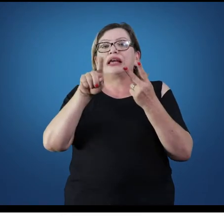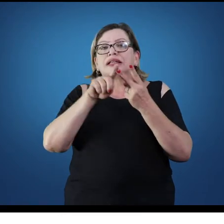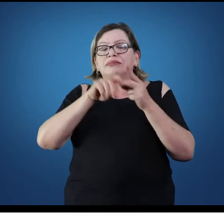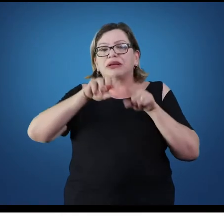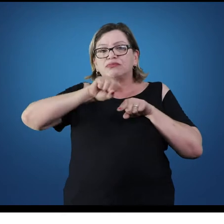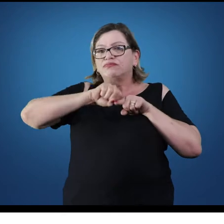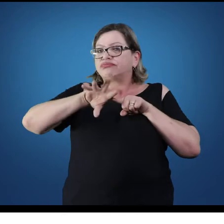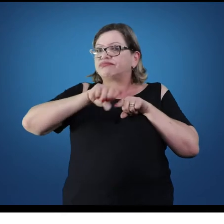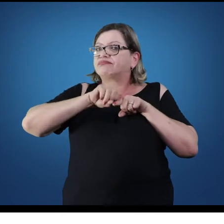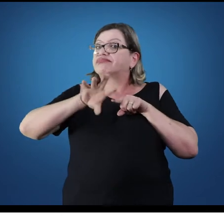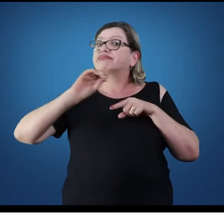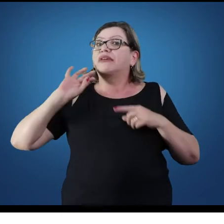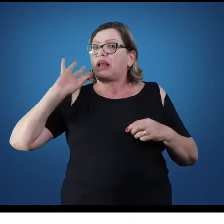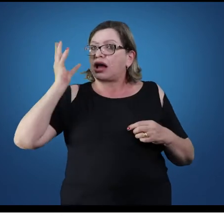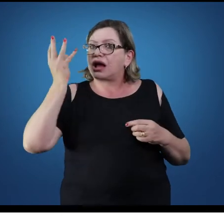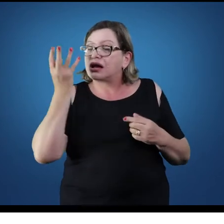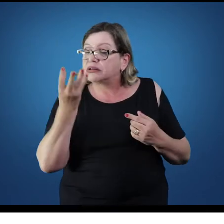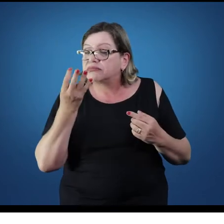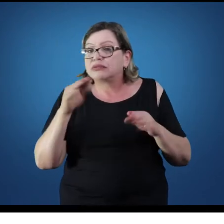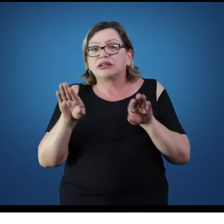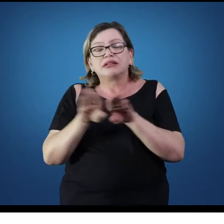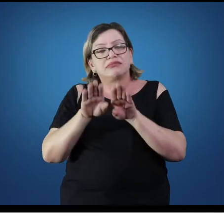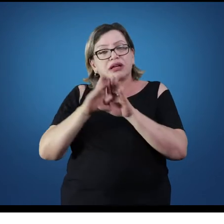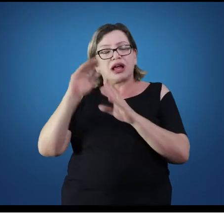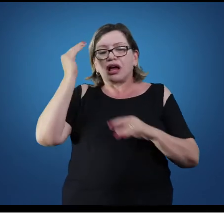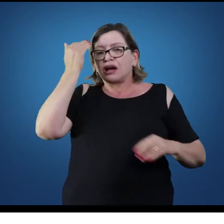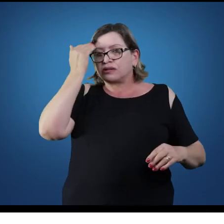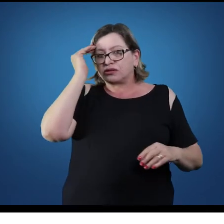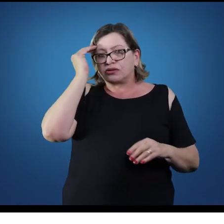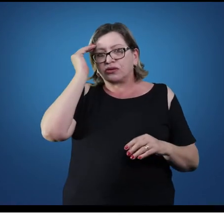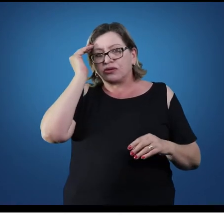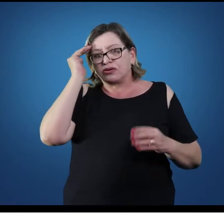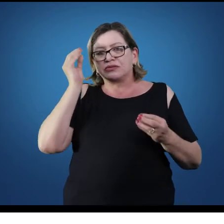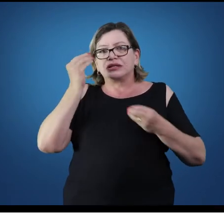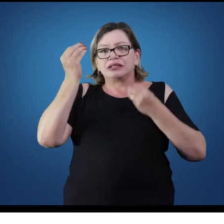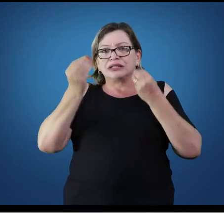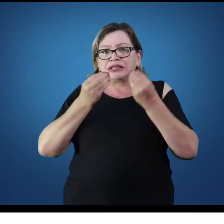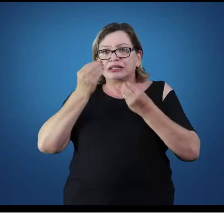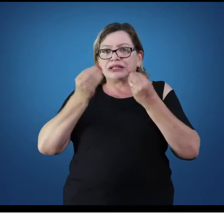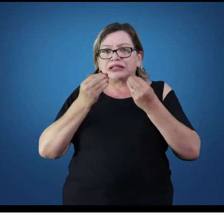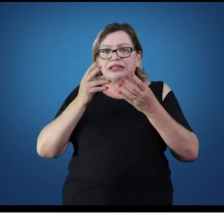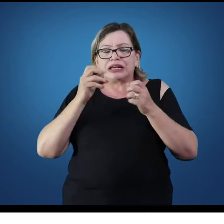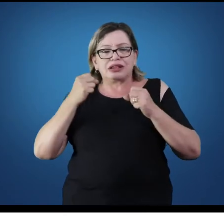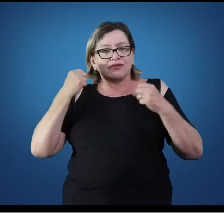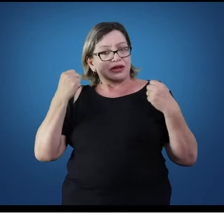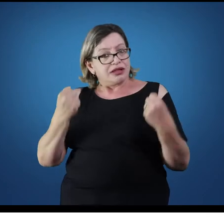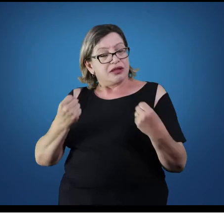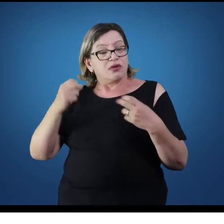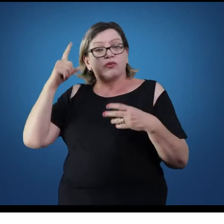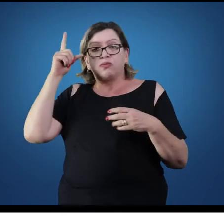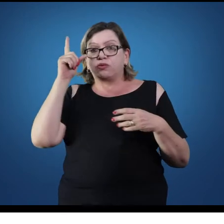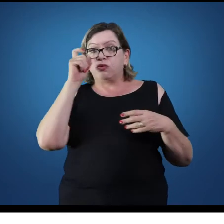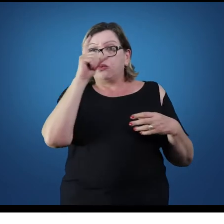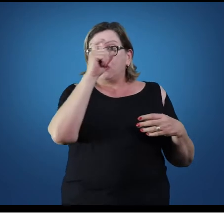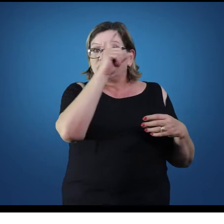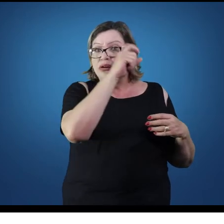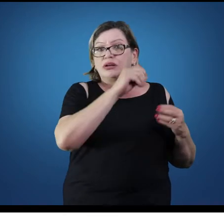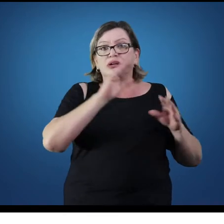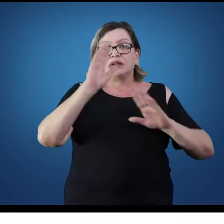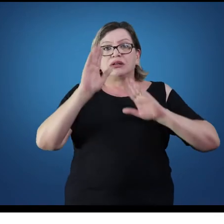questão reprodutora e a compreensão desse sistema que é muito sobrecarregado ultimamente. Então